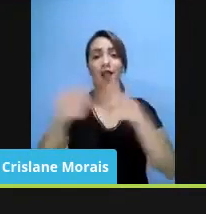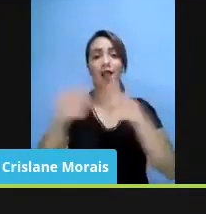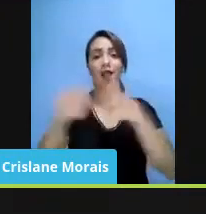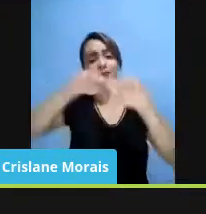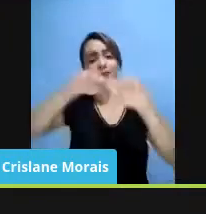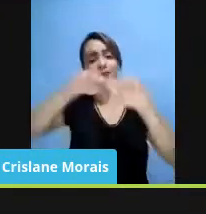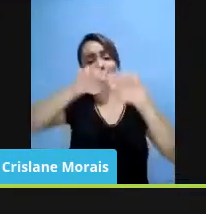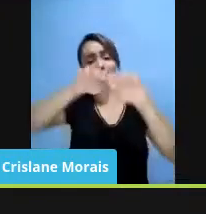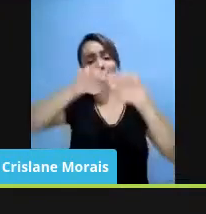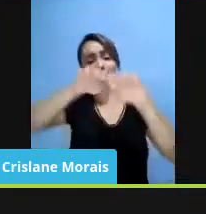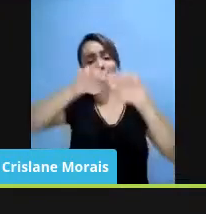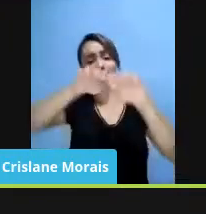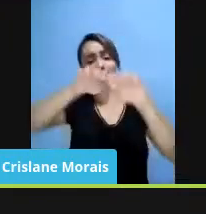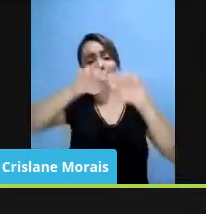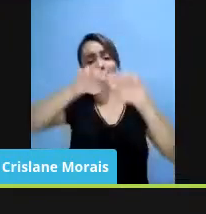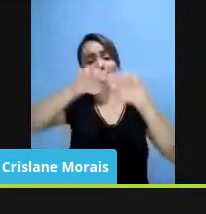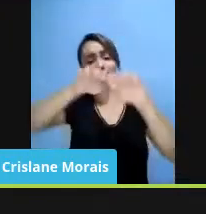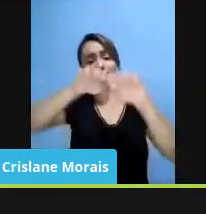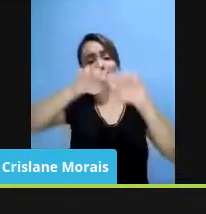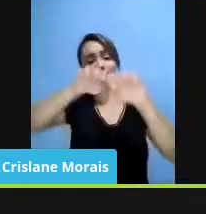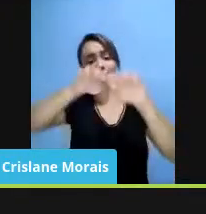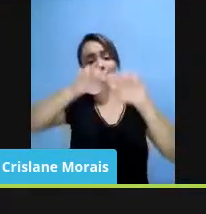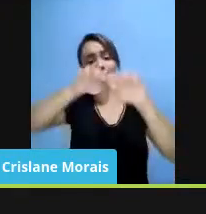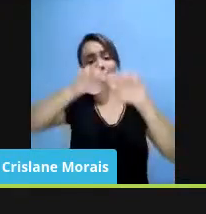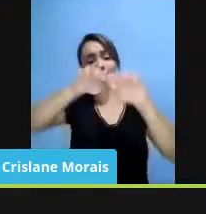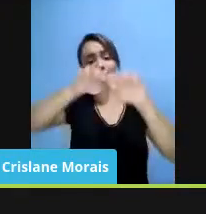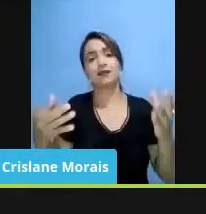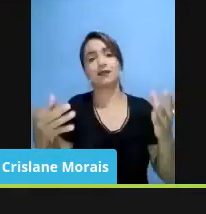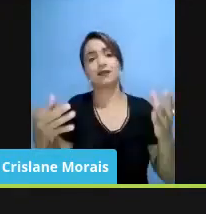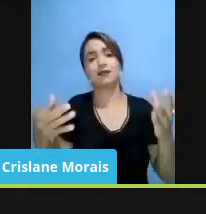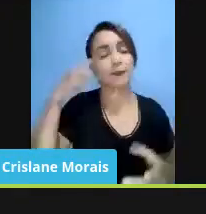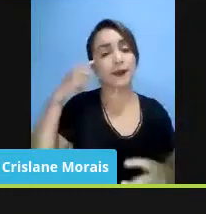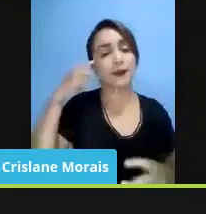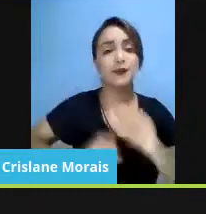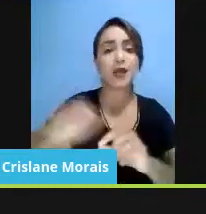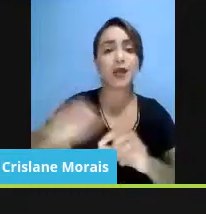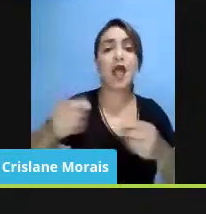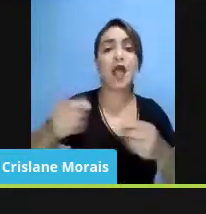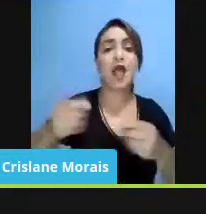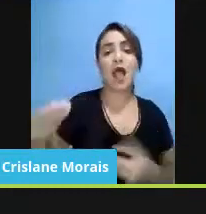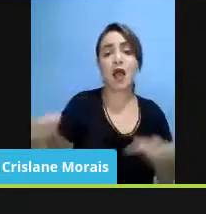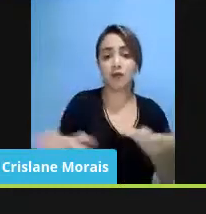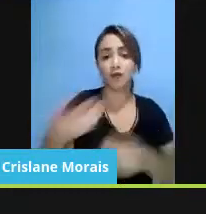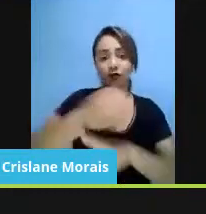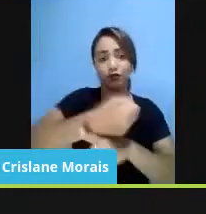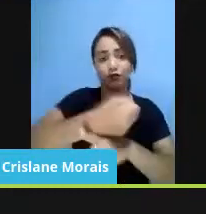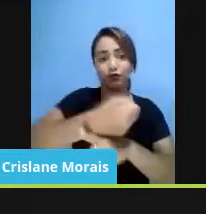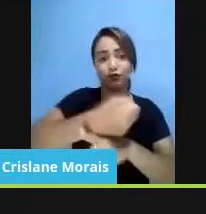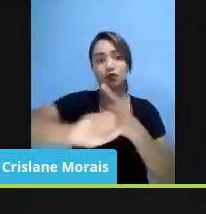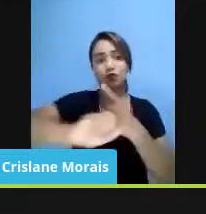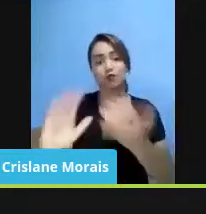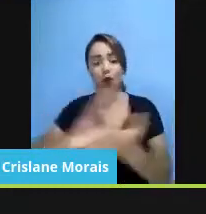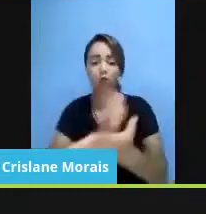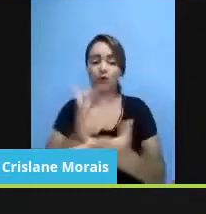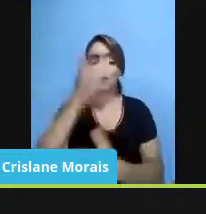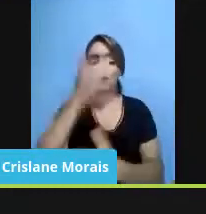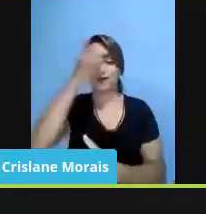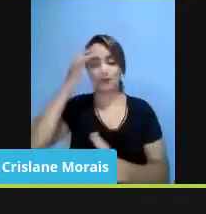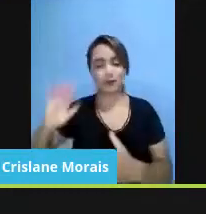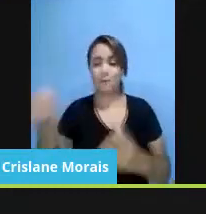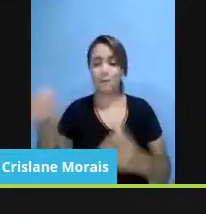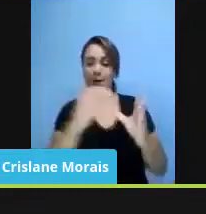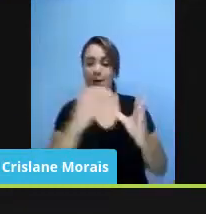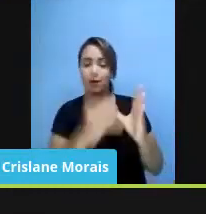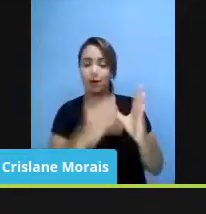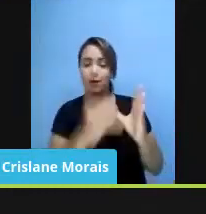meritocracia voltou muito forte. A ideia de que essa é uma sociedade para alguns e não para todos. Então, eu acho que a